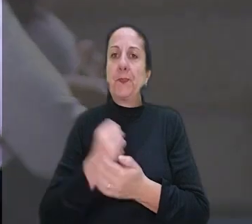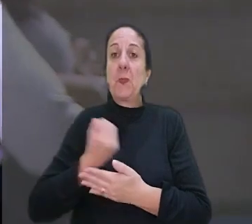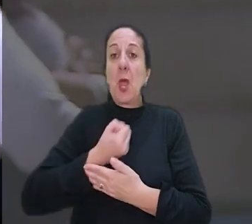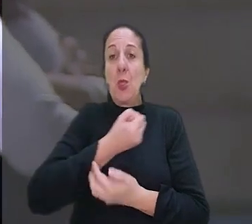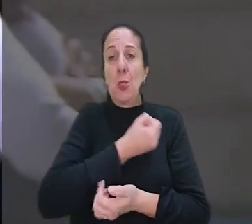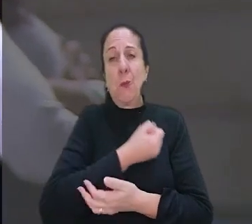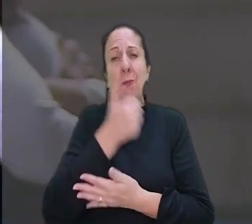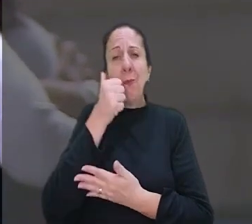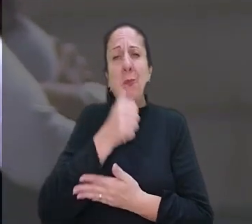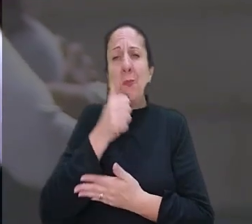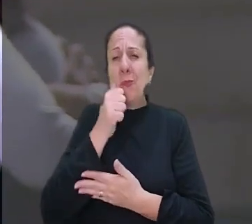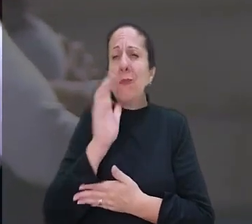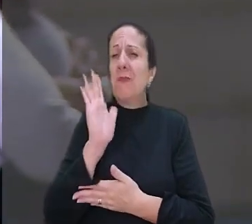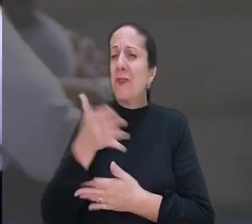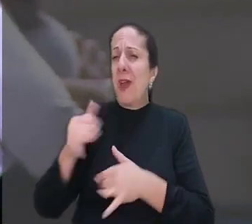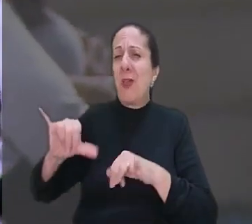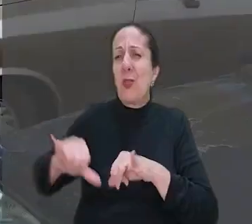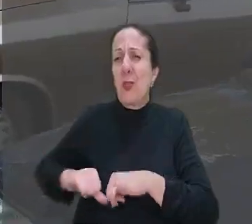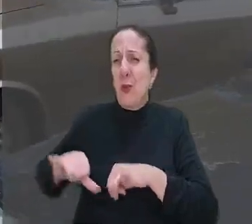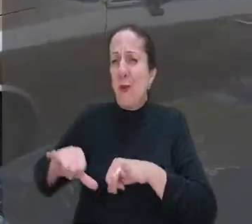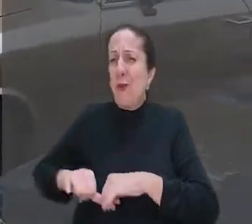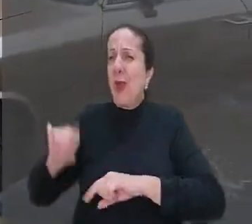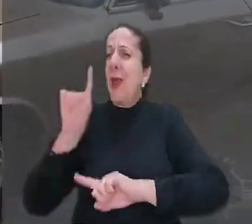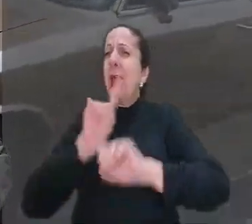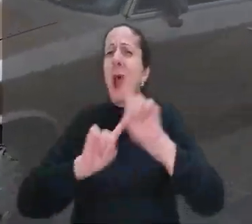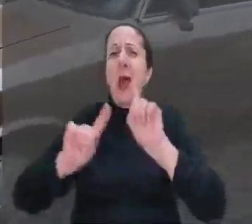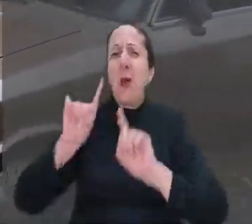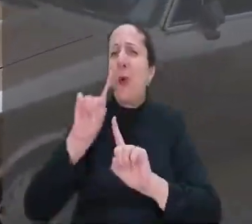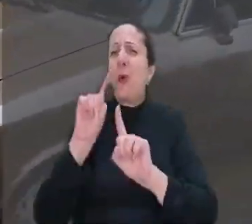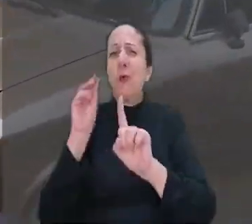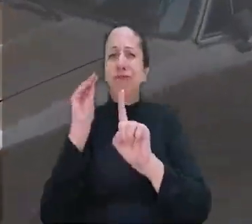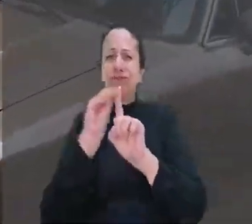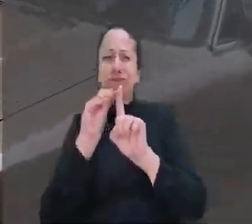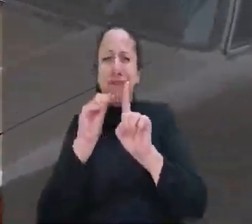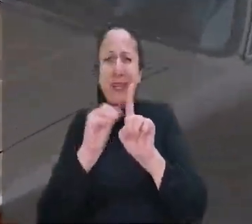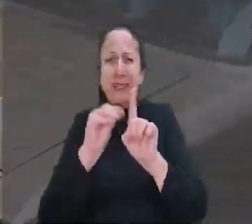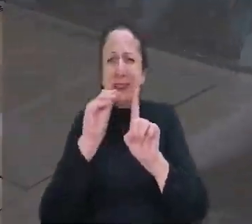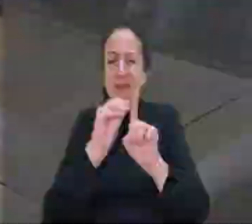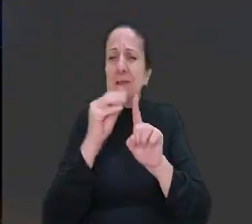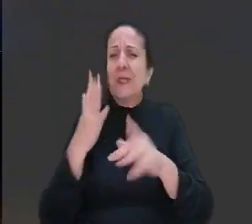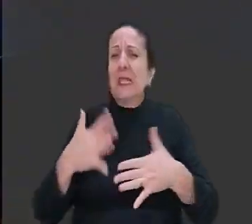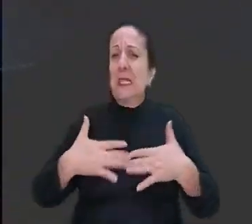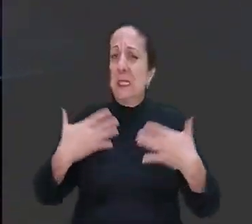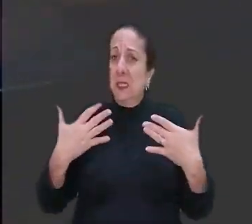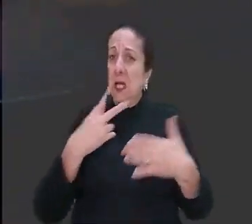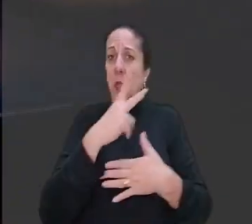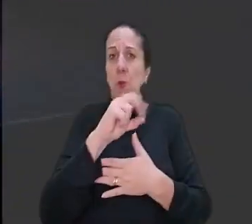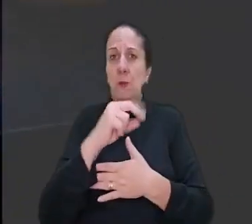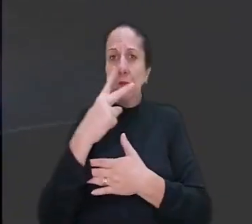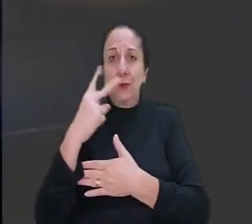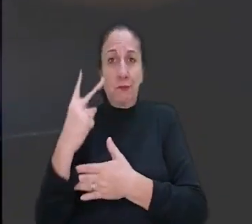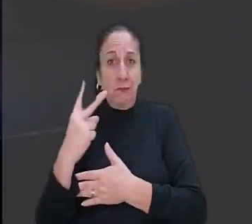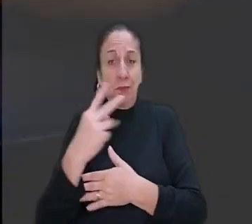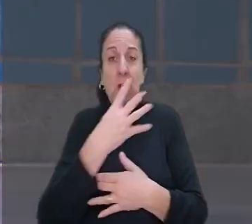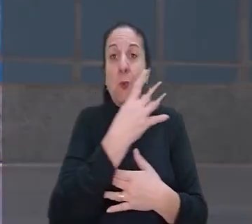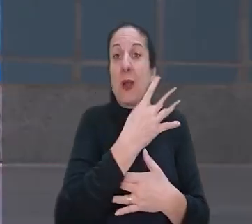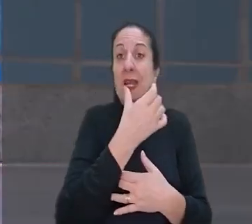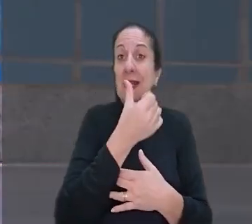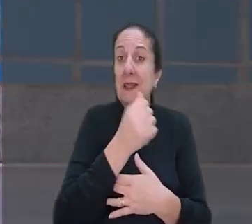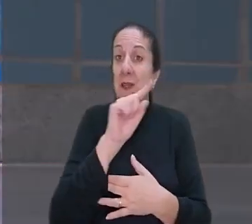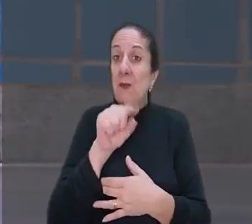O número de mulheres que já sofreram alguma forma de assédio assusta. Em 2022, foram